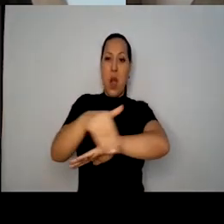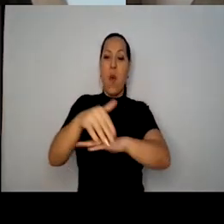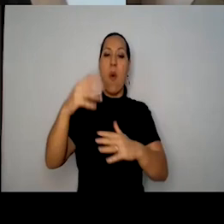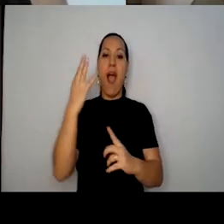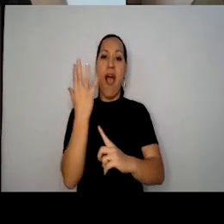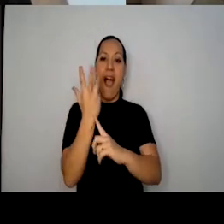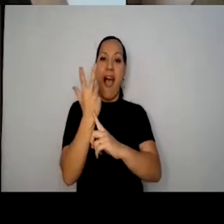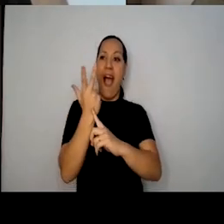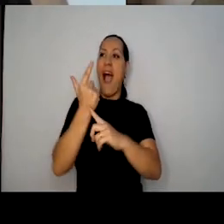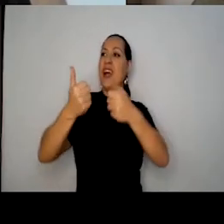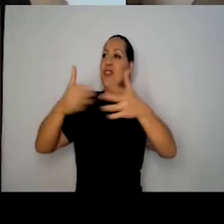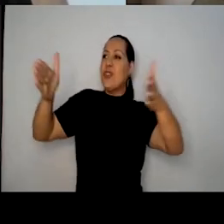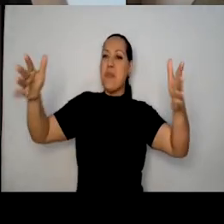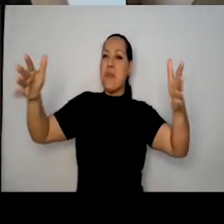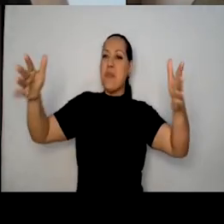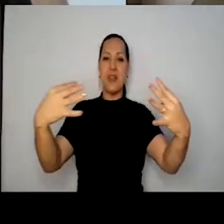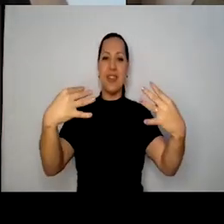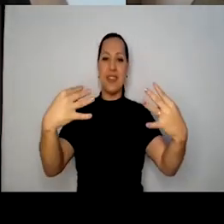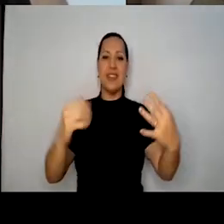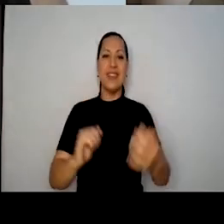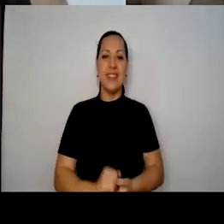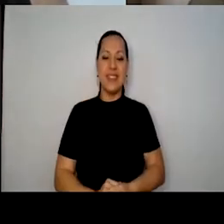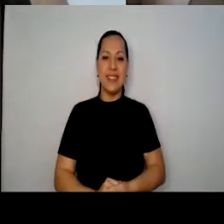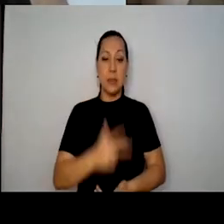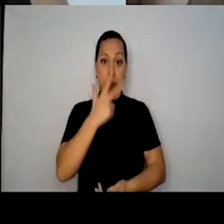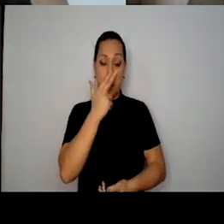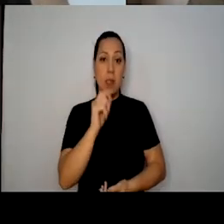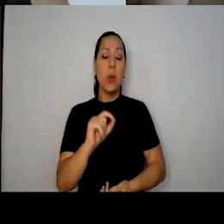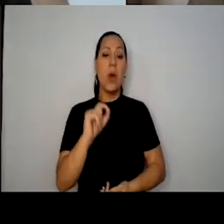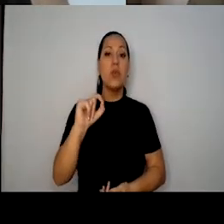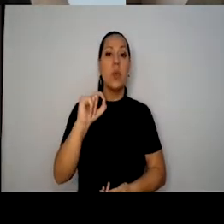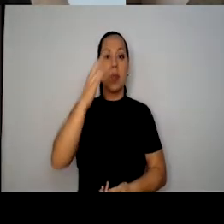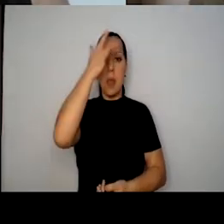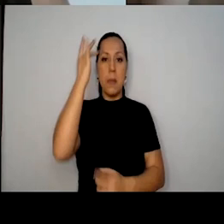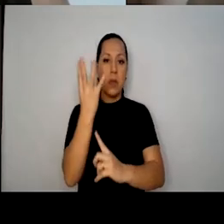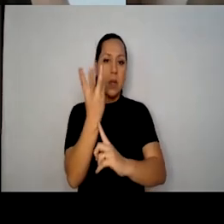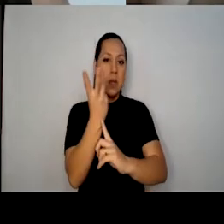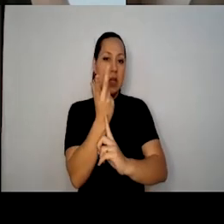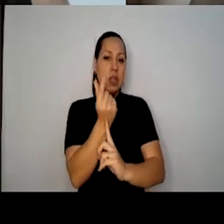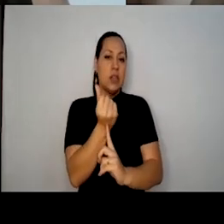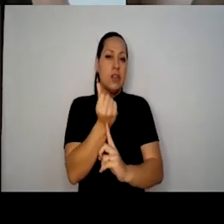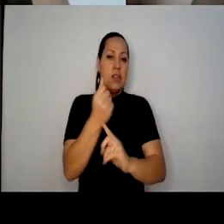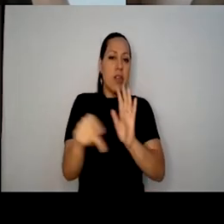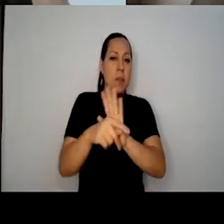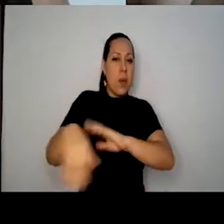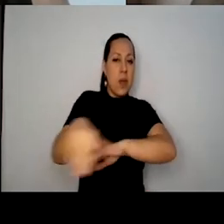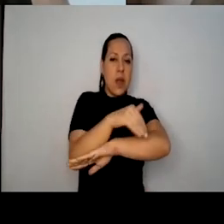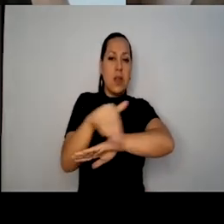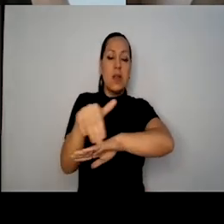arte para todo mundo, e eu acho que o artista público, ele vai trabalhar na